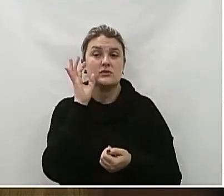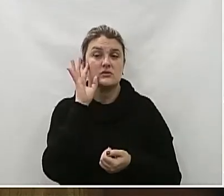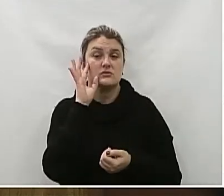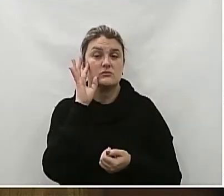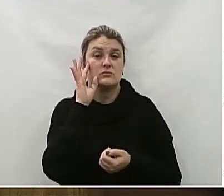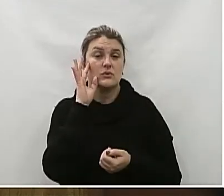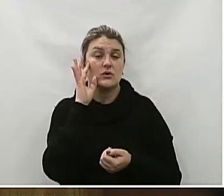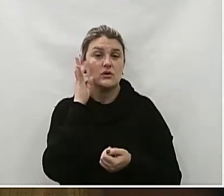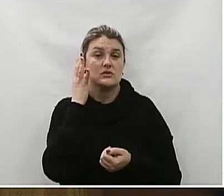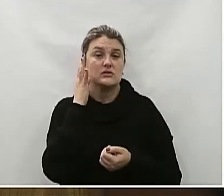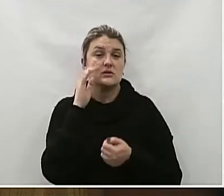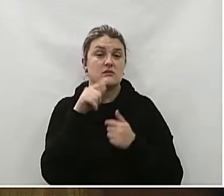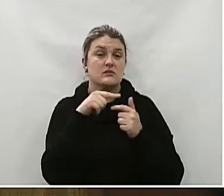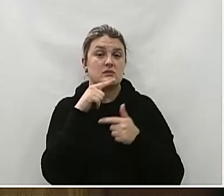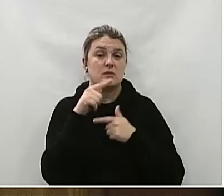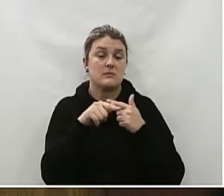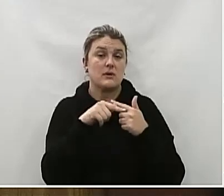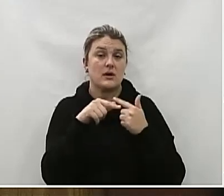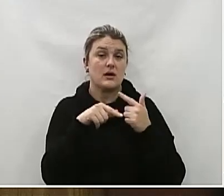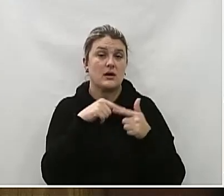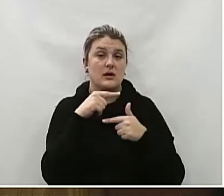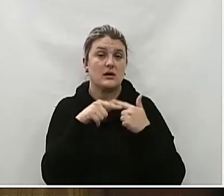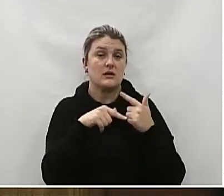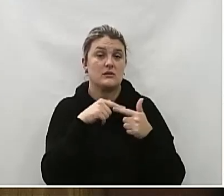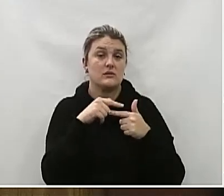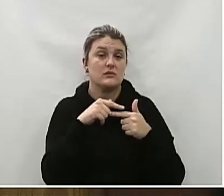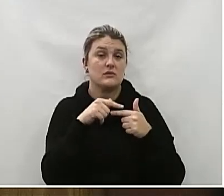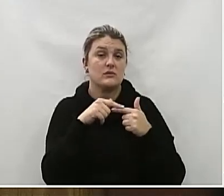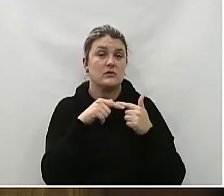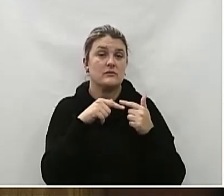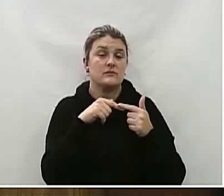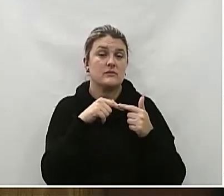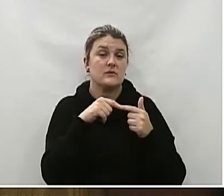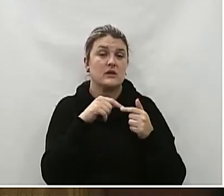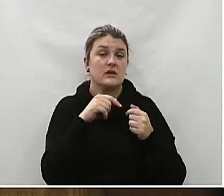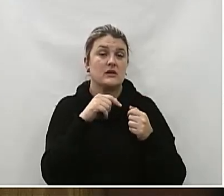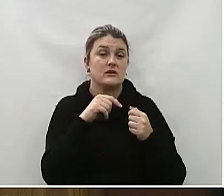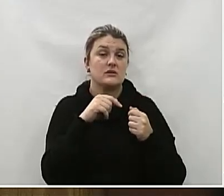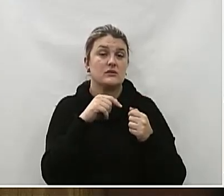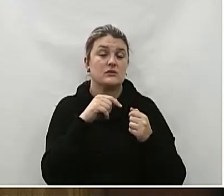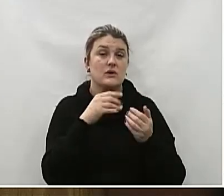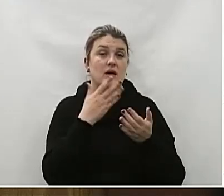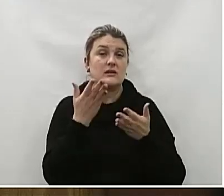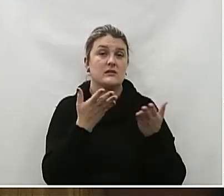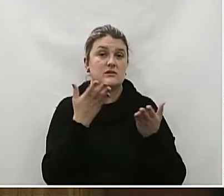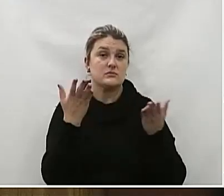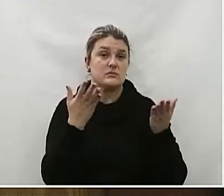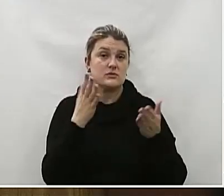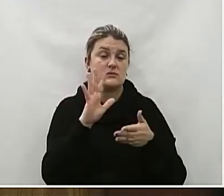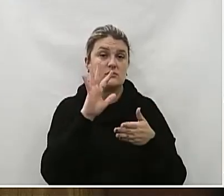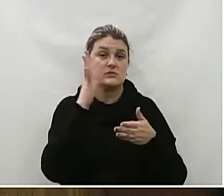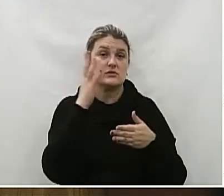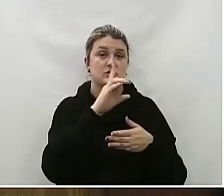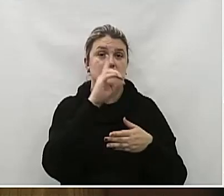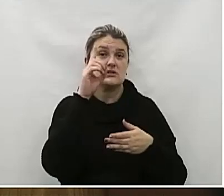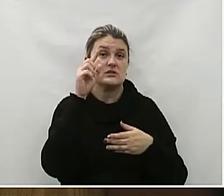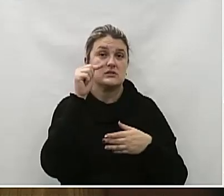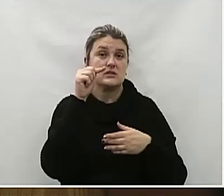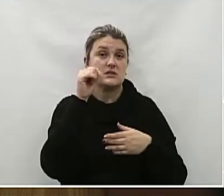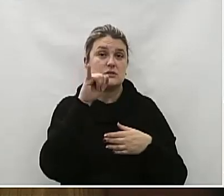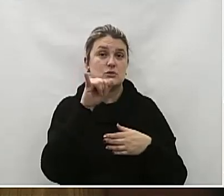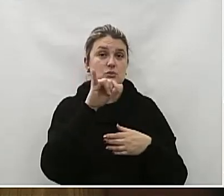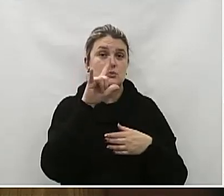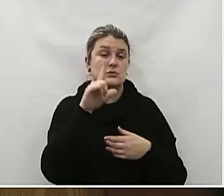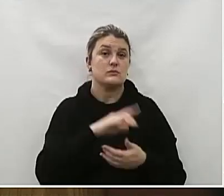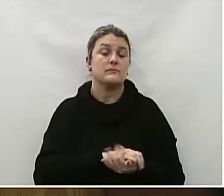Provenientes Das ações realizadas E por terem se destacado Operacionalmente No atendimento De ocorrências No dia 7 de junho De